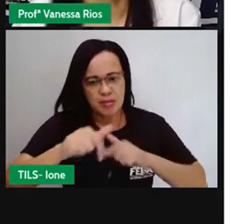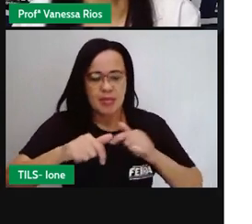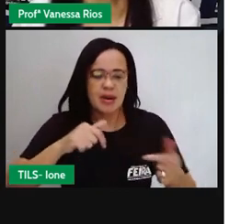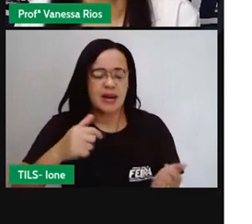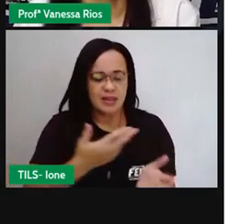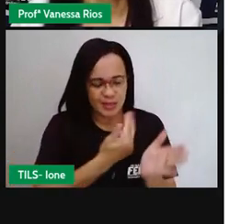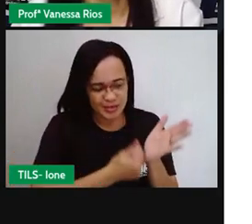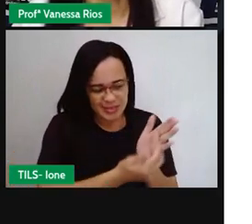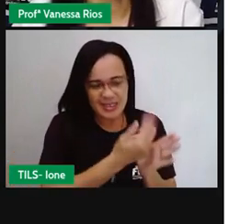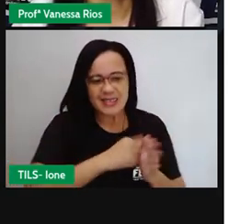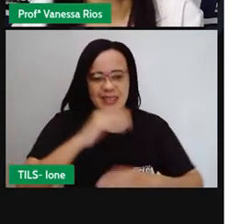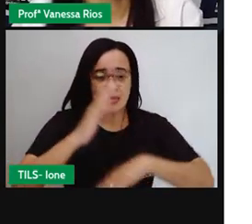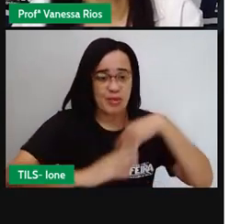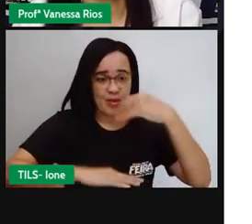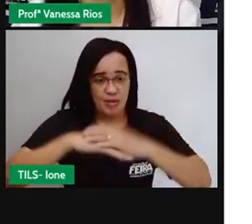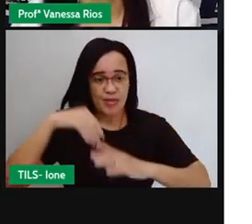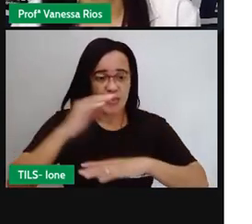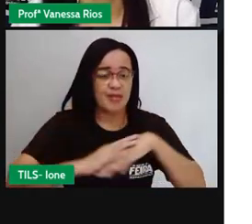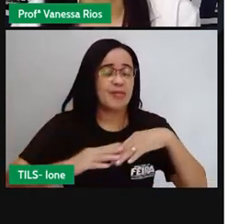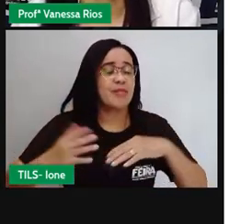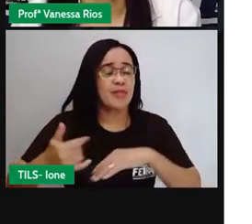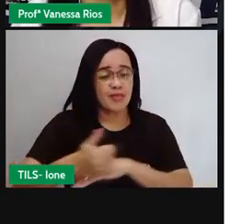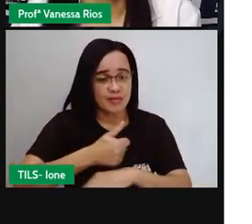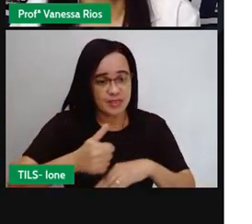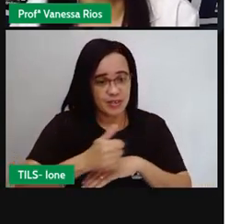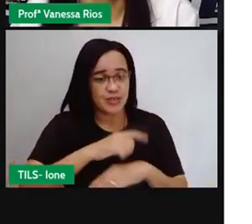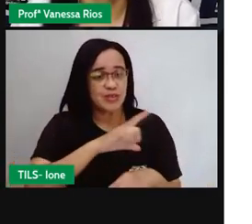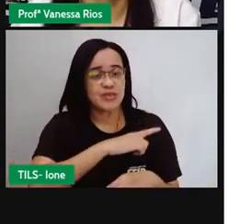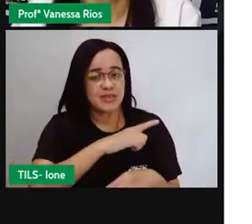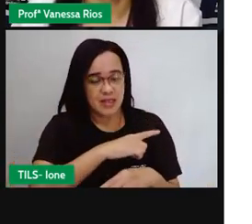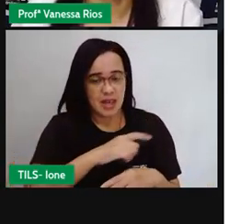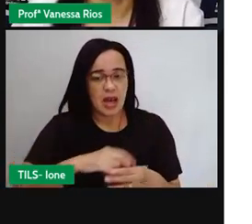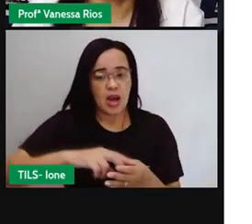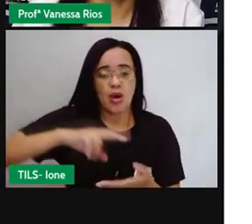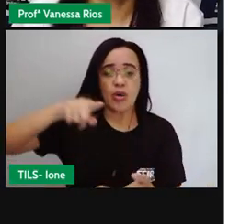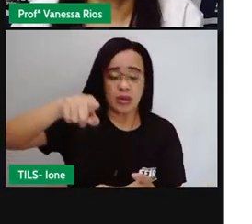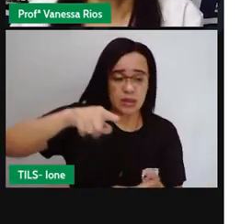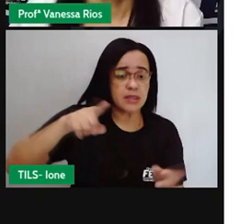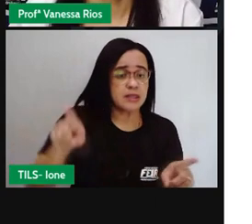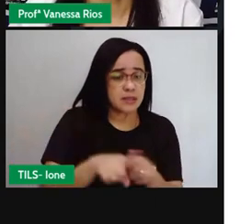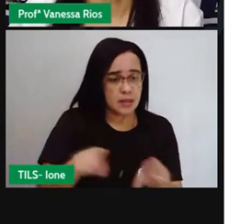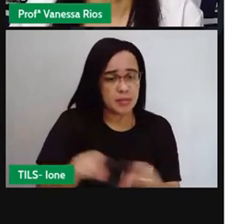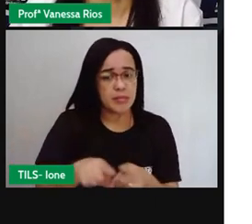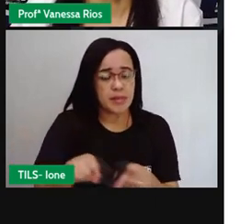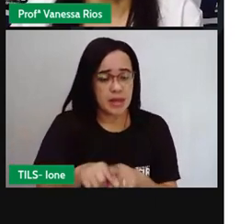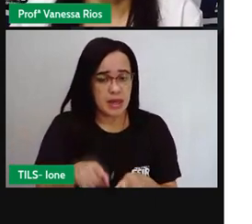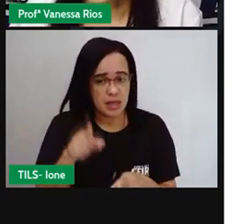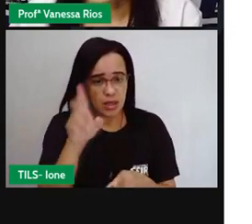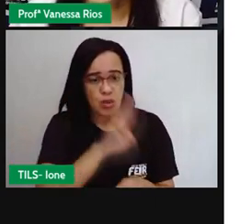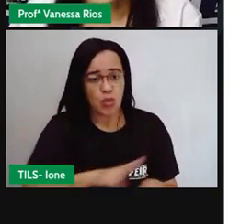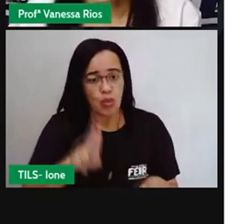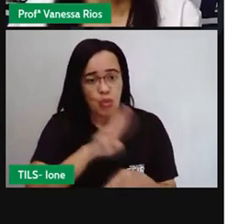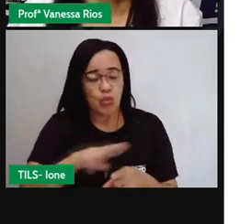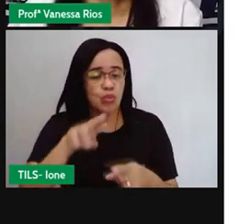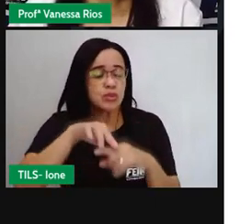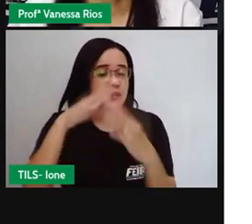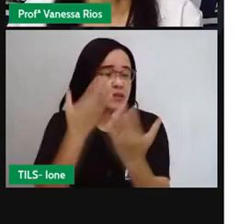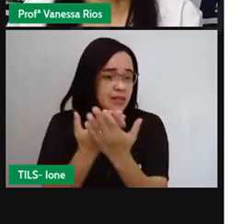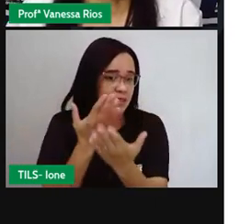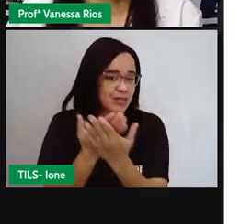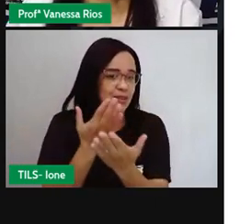circunferências, e os compassos aí também escolares, sabendo que esse instrumento é um instrumento antigo, né,